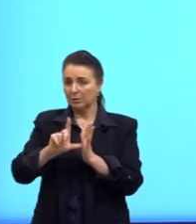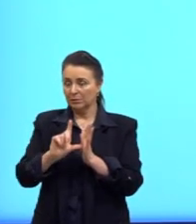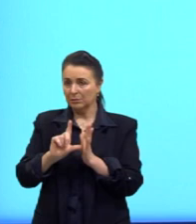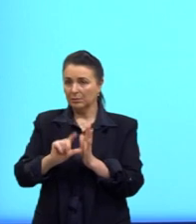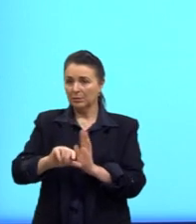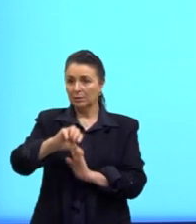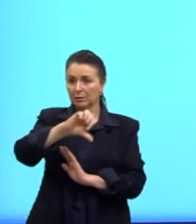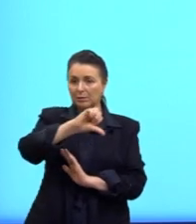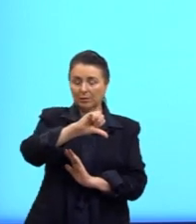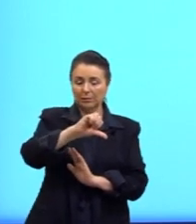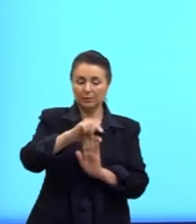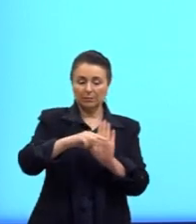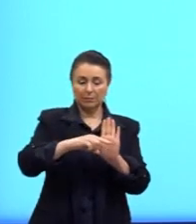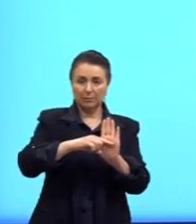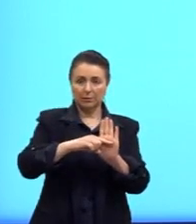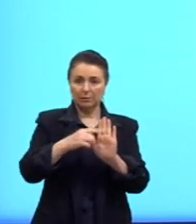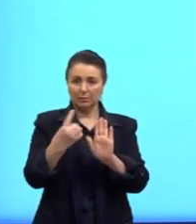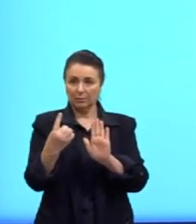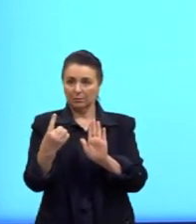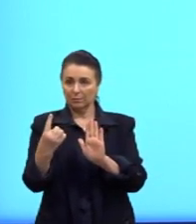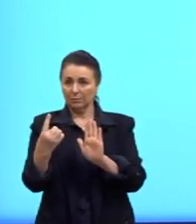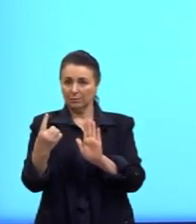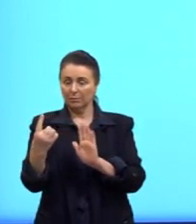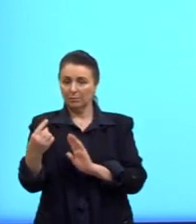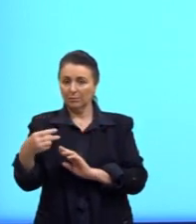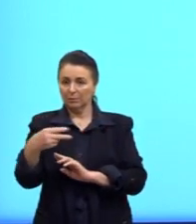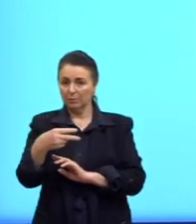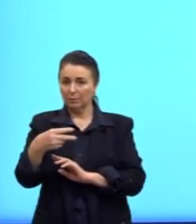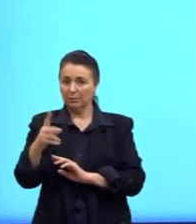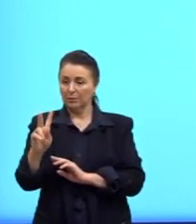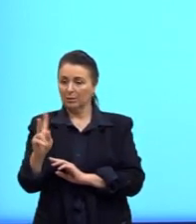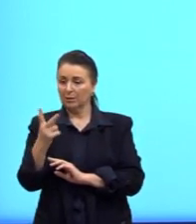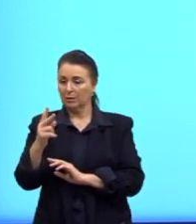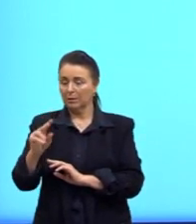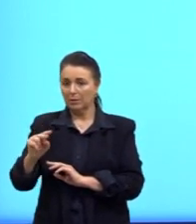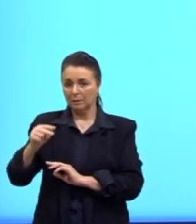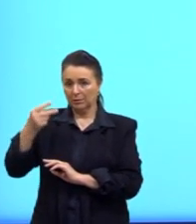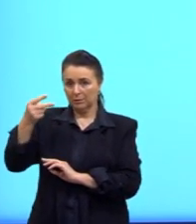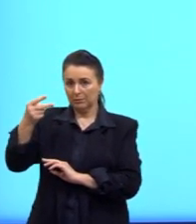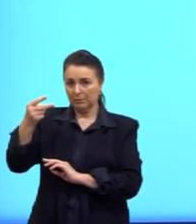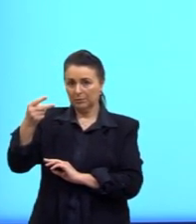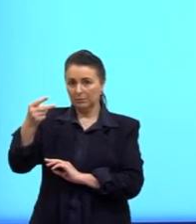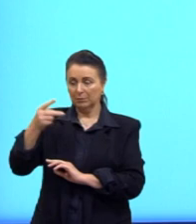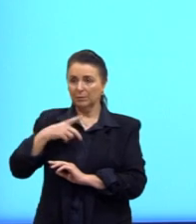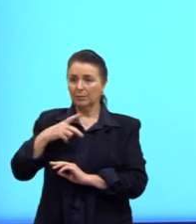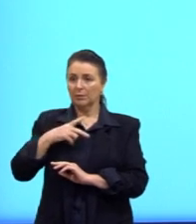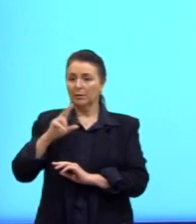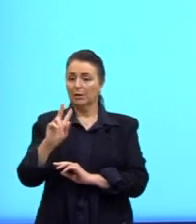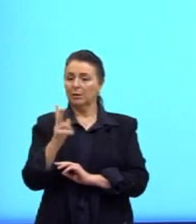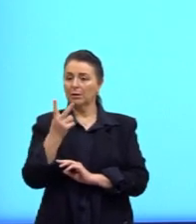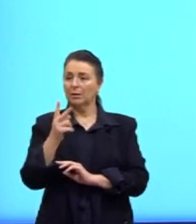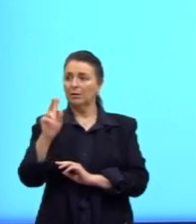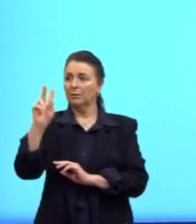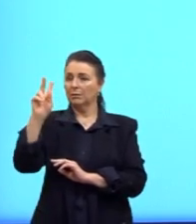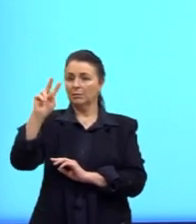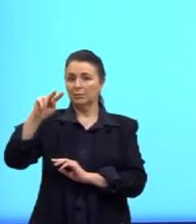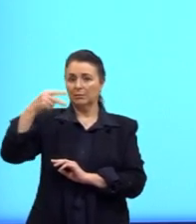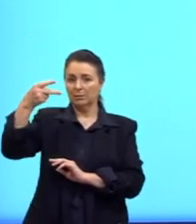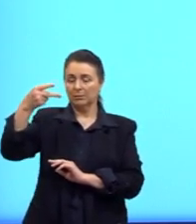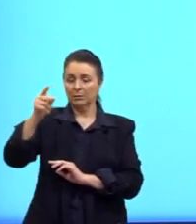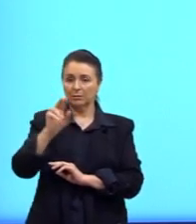9 menos 1 é igual a H ao quadrado. Ou então, H ao quadrado é igual a 8.